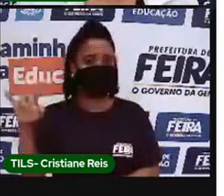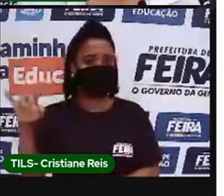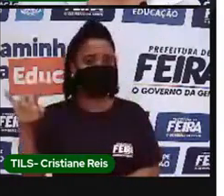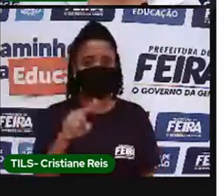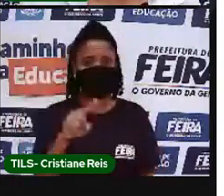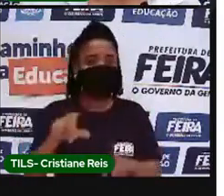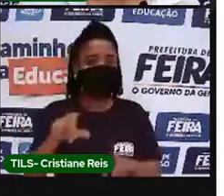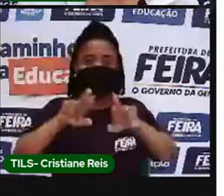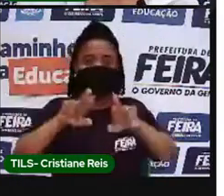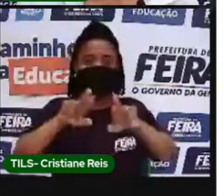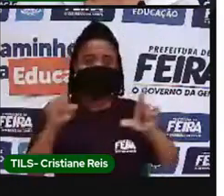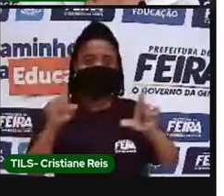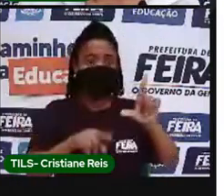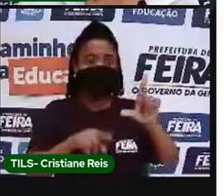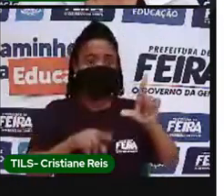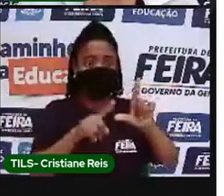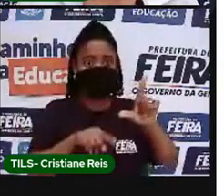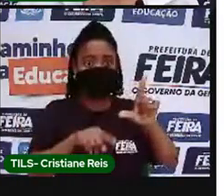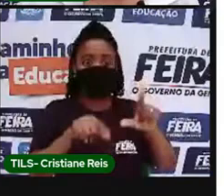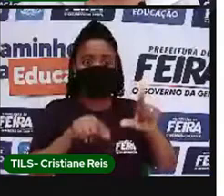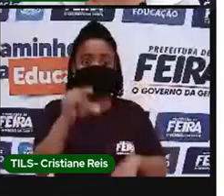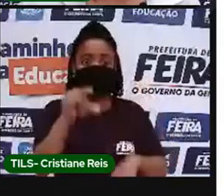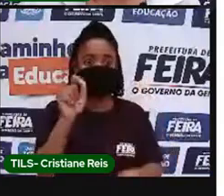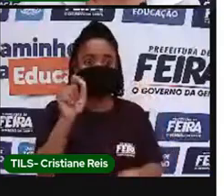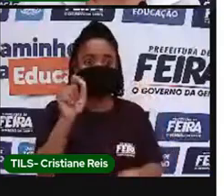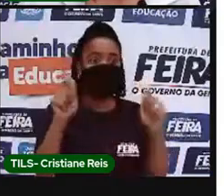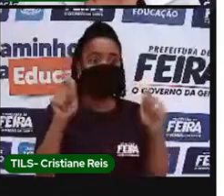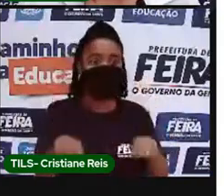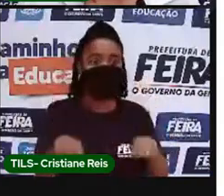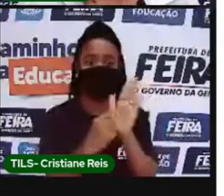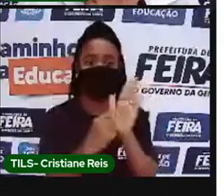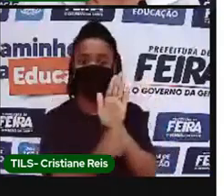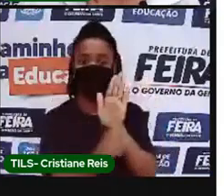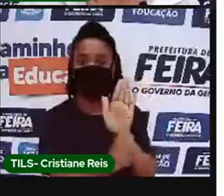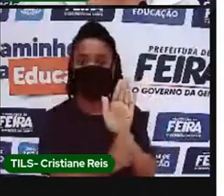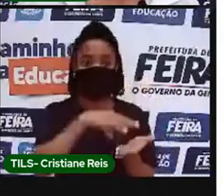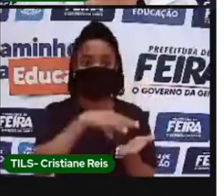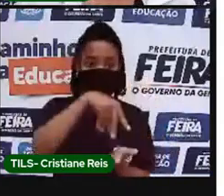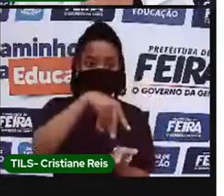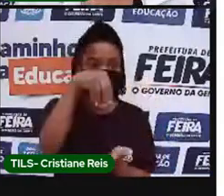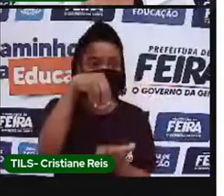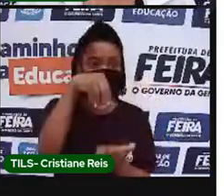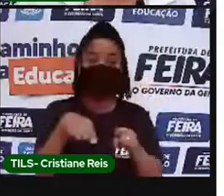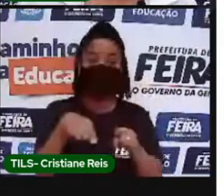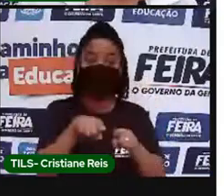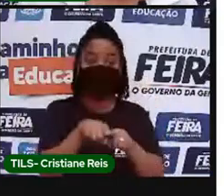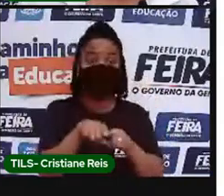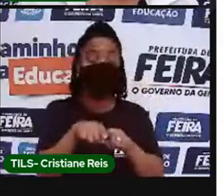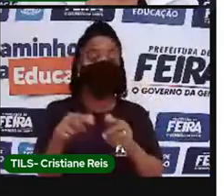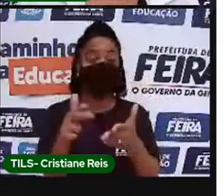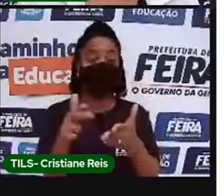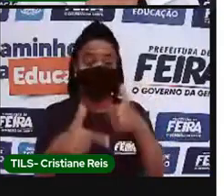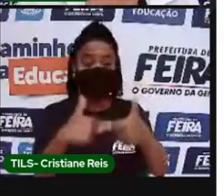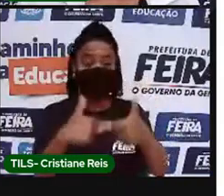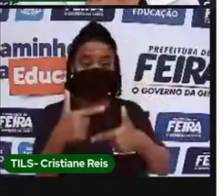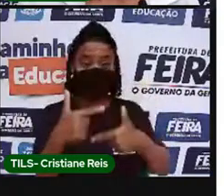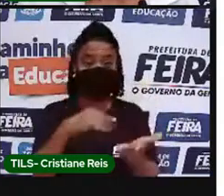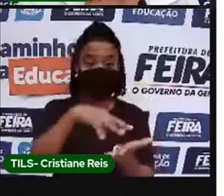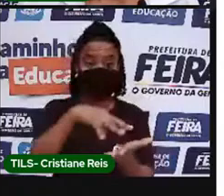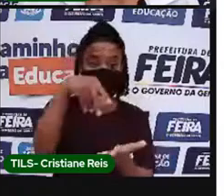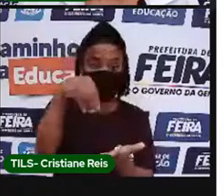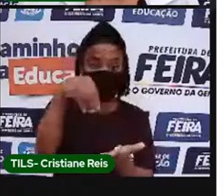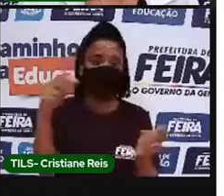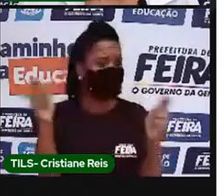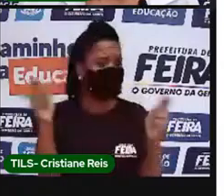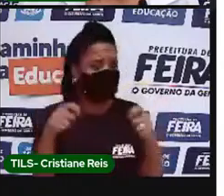conhecerem artistas e obras de artes dos mais variados lugares do mundo. Vicente Van